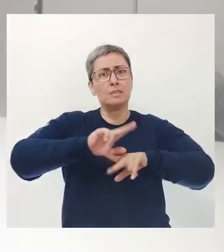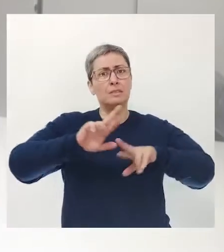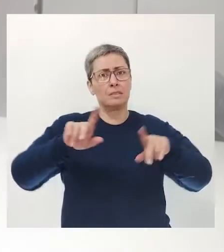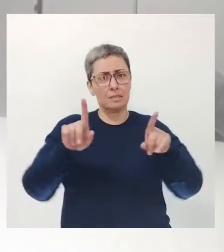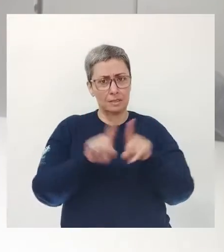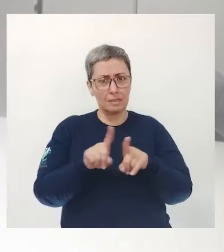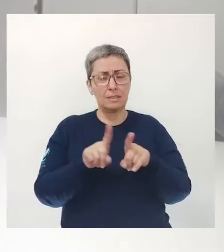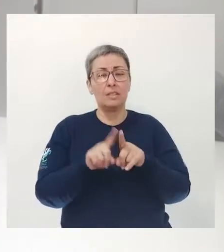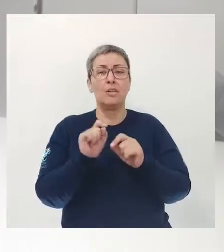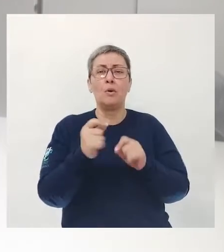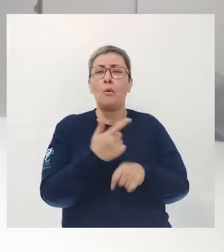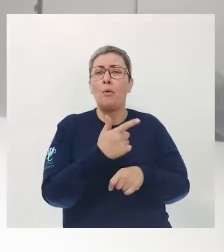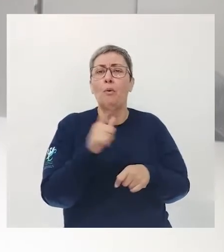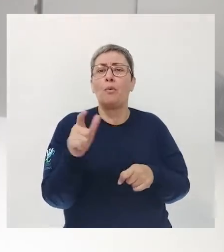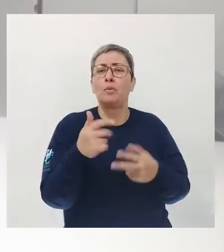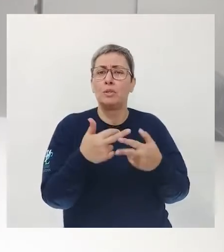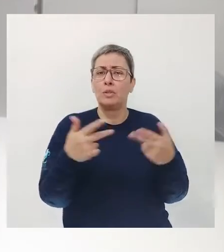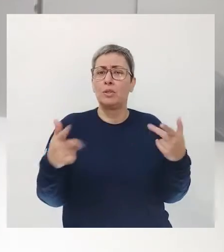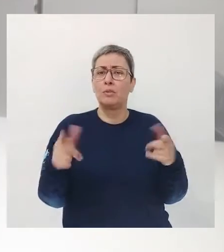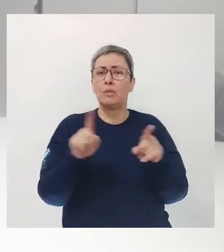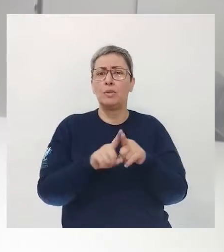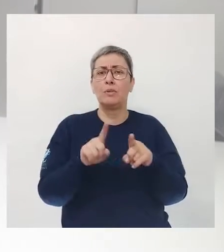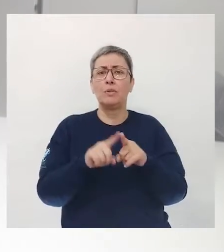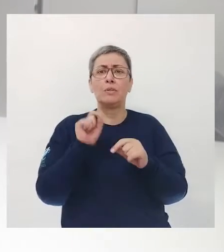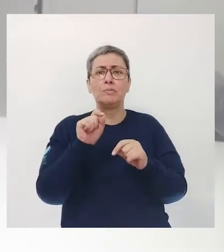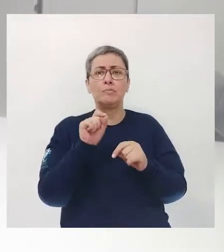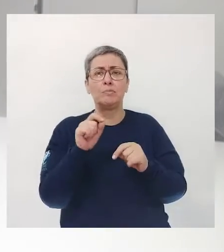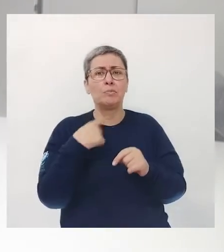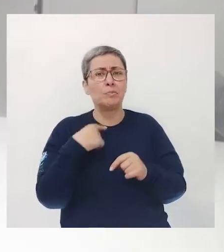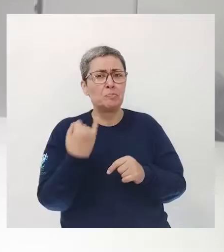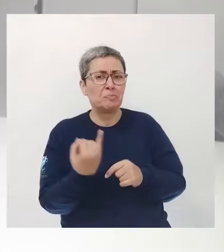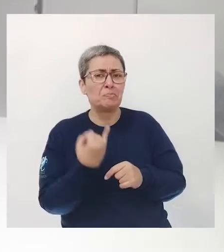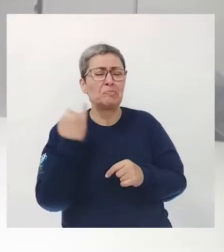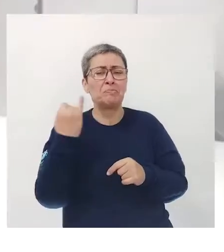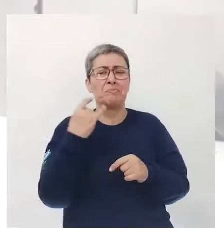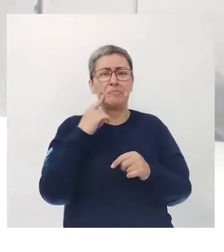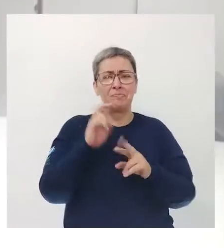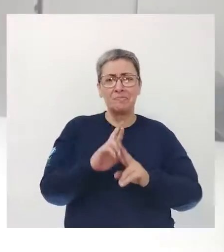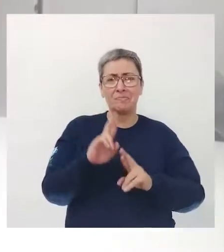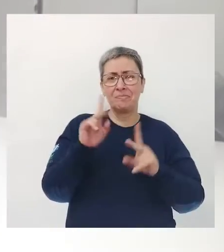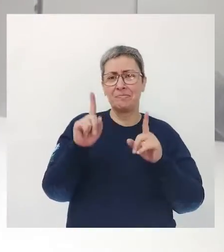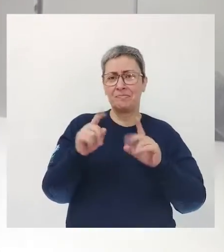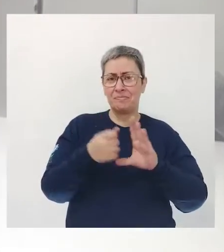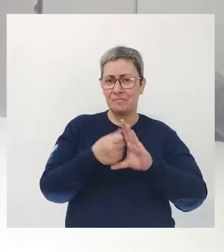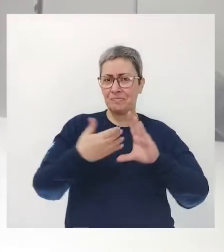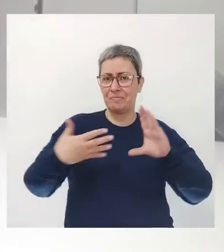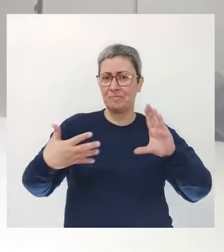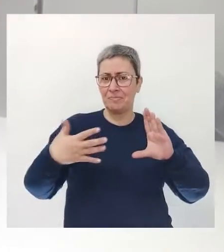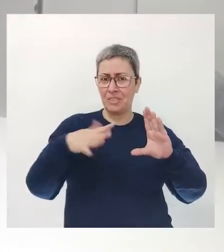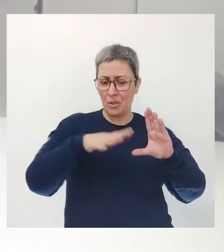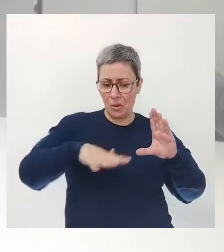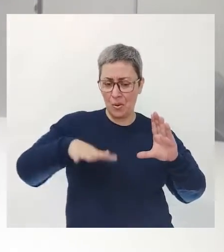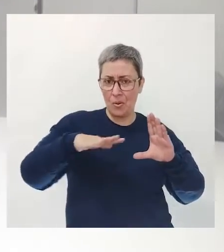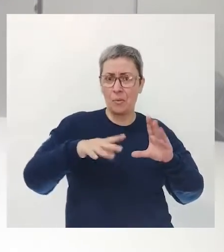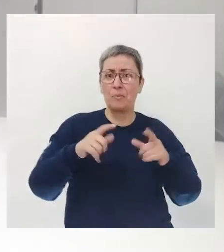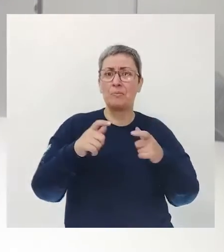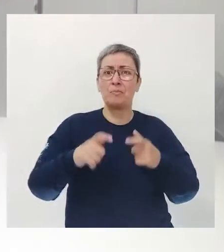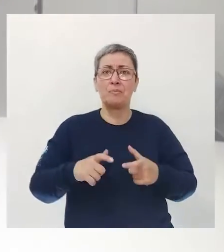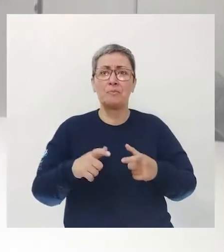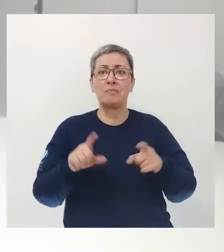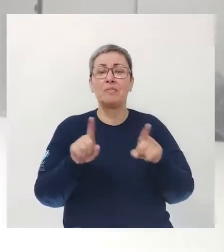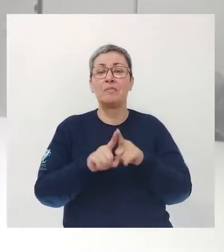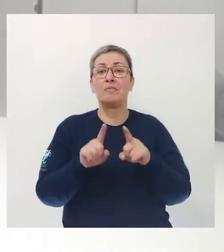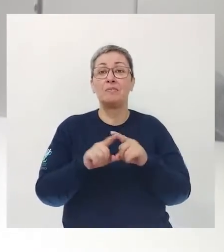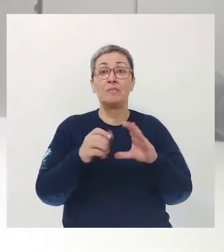Sabe outra coisa que acaba sendo muito peculiar e trazendo muitas características locais? Olha